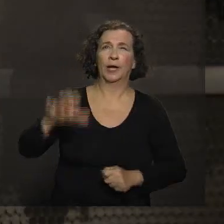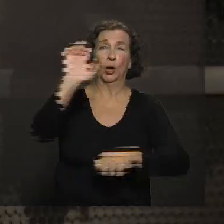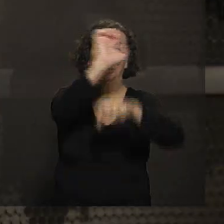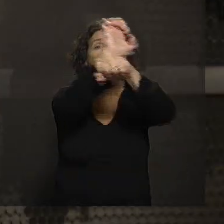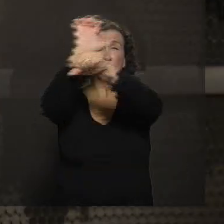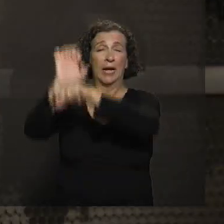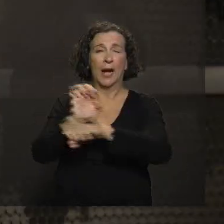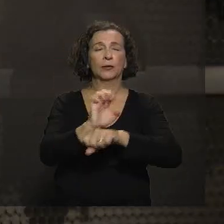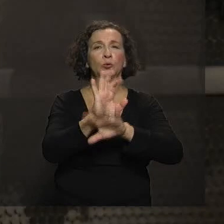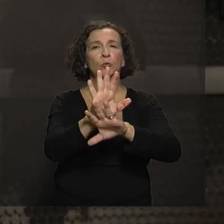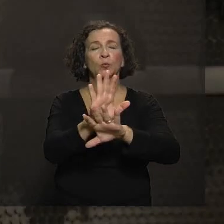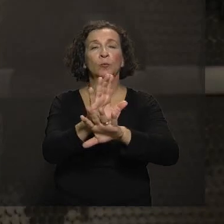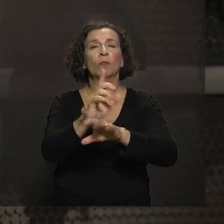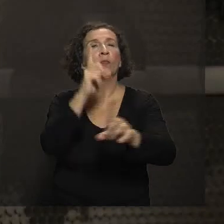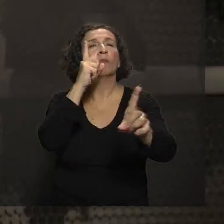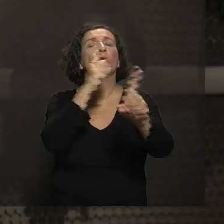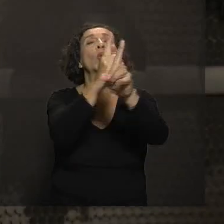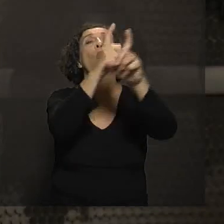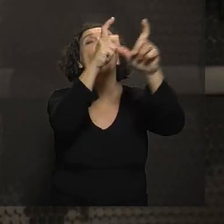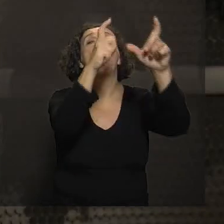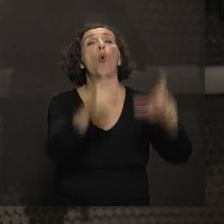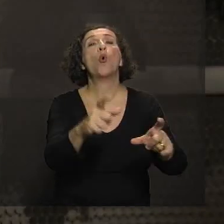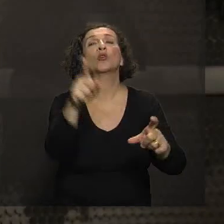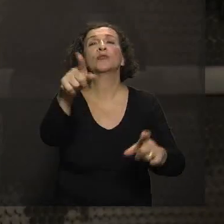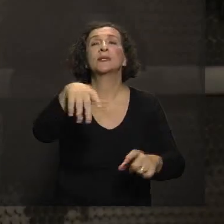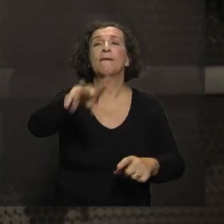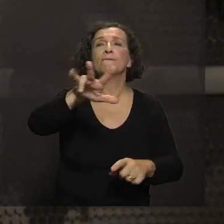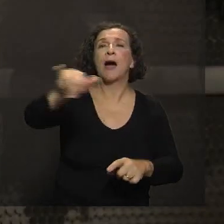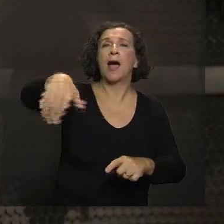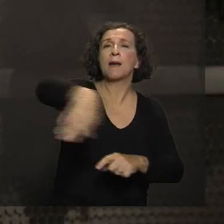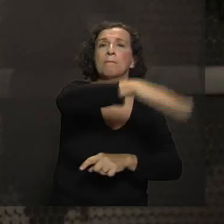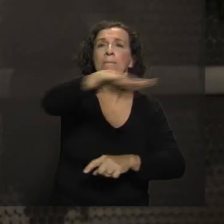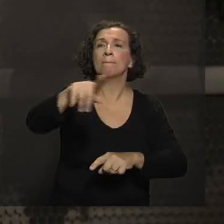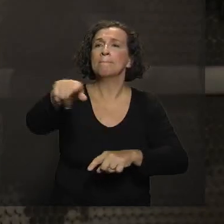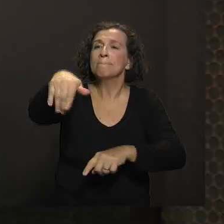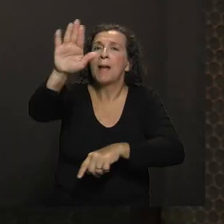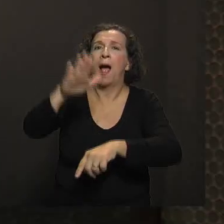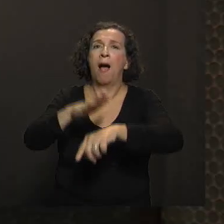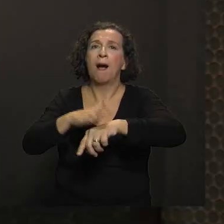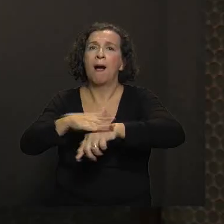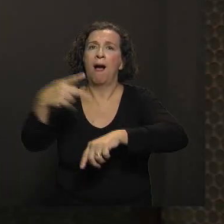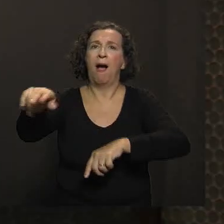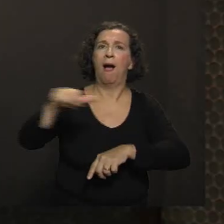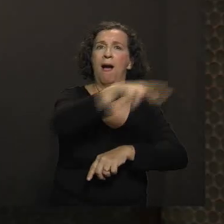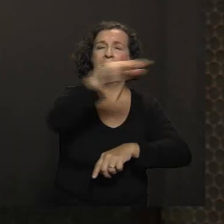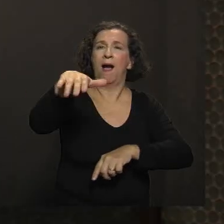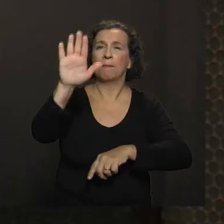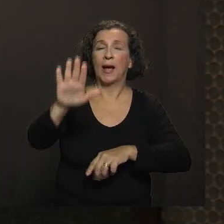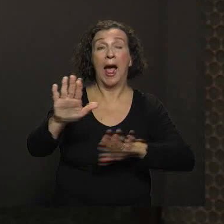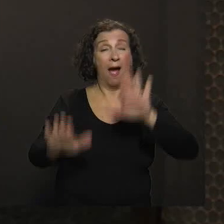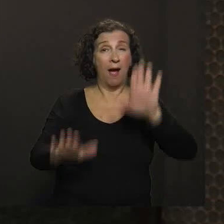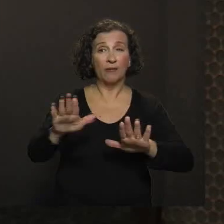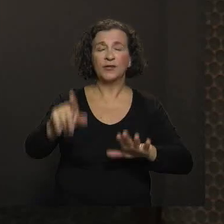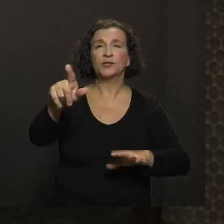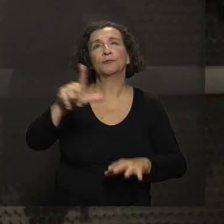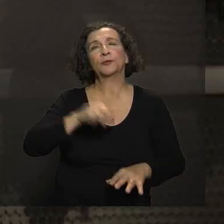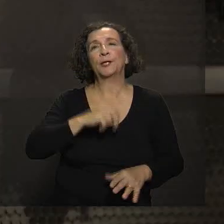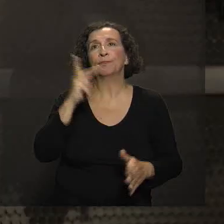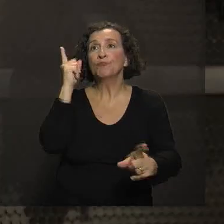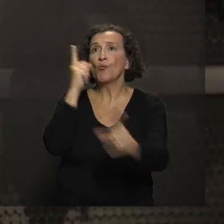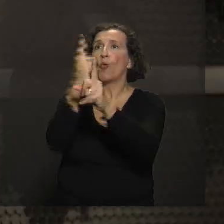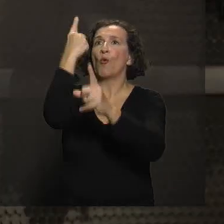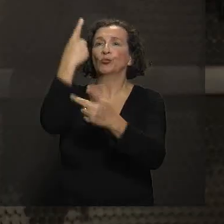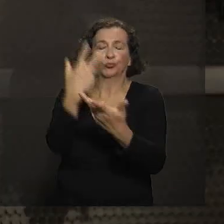maneira... Porque localiza onde você circula mais, quais são os trajetos que você faz. E, às vezes, você tem um caso,